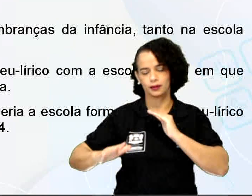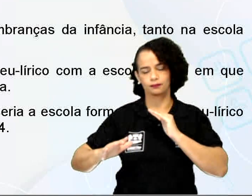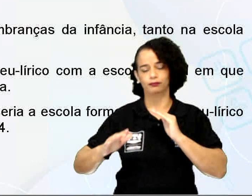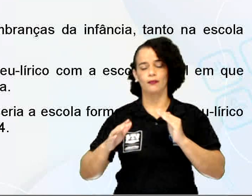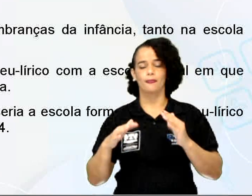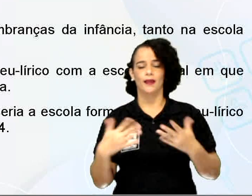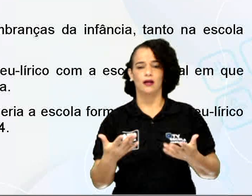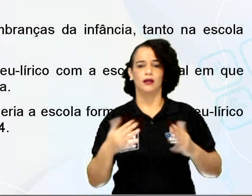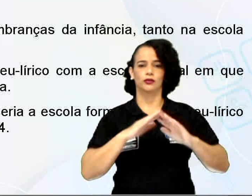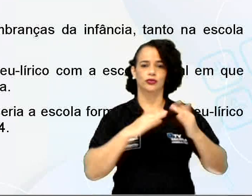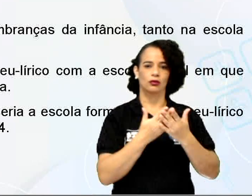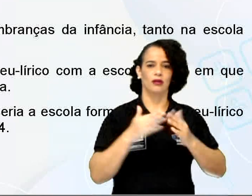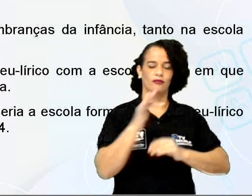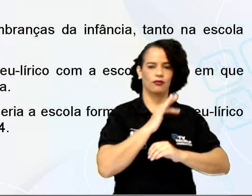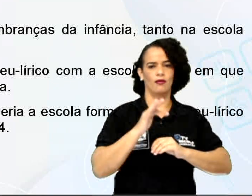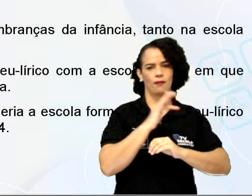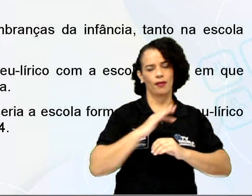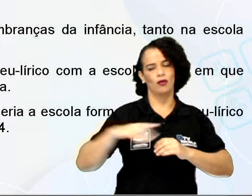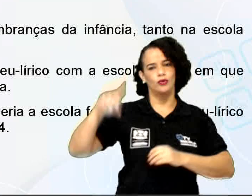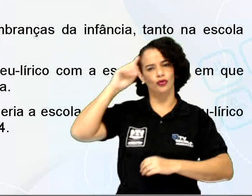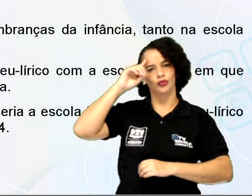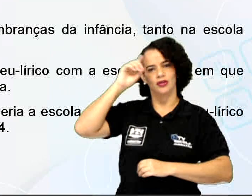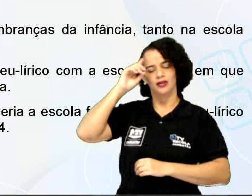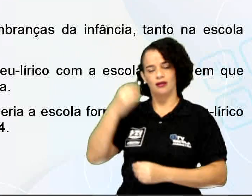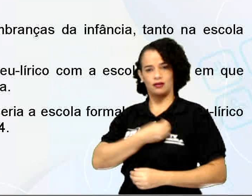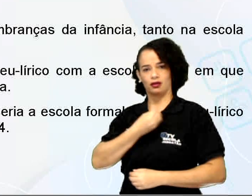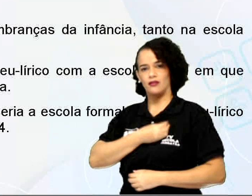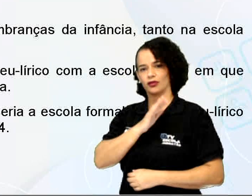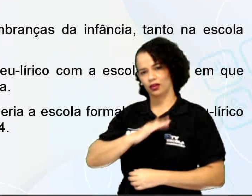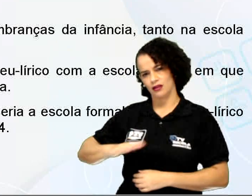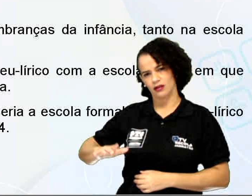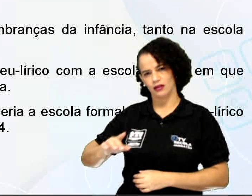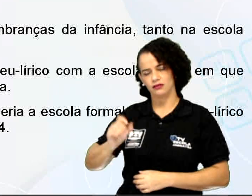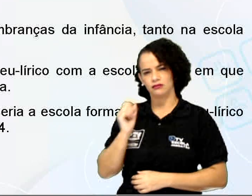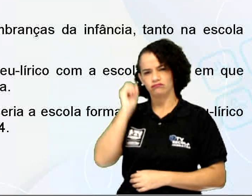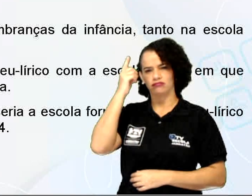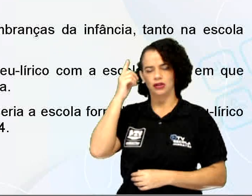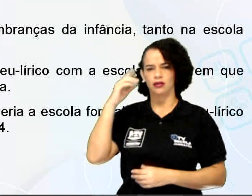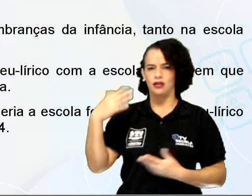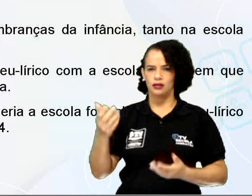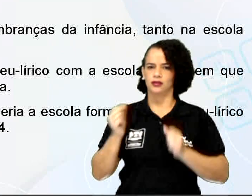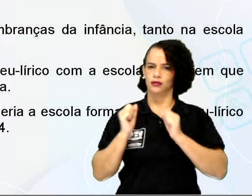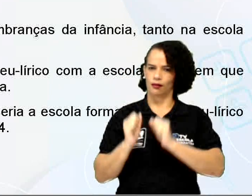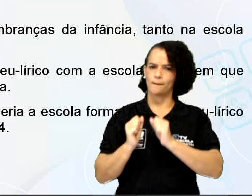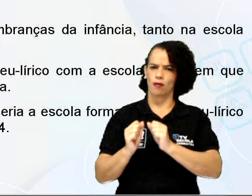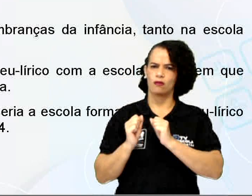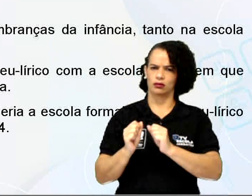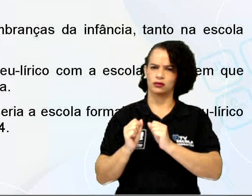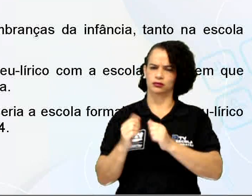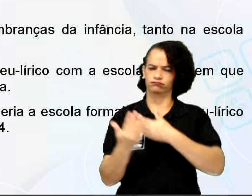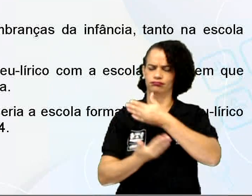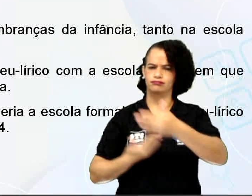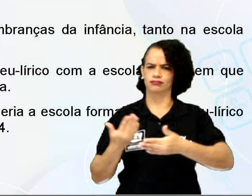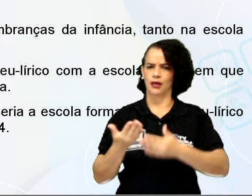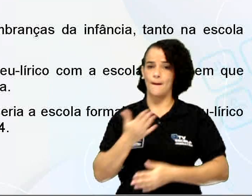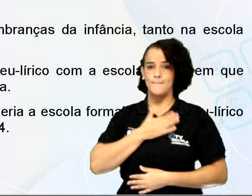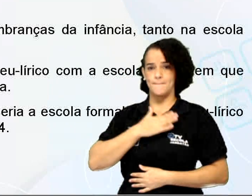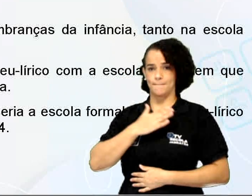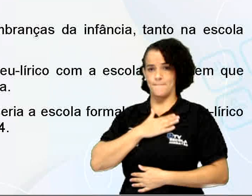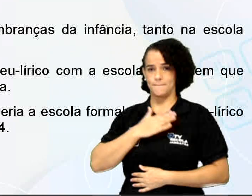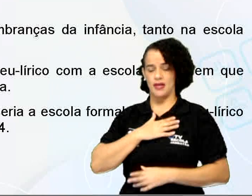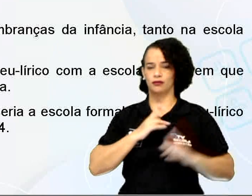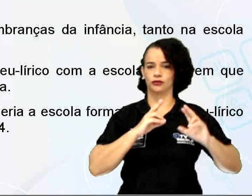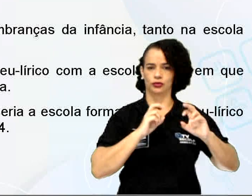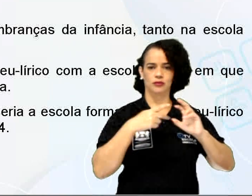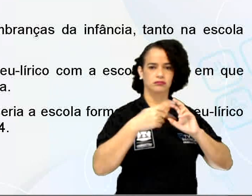quanto no dia a dia da vida de criança. Essa ideia de posse, gente, está associada à expressão minha no título do